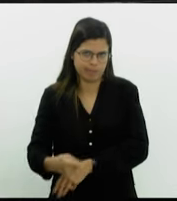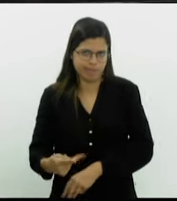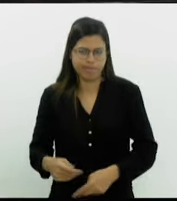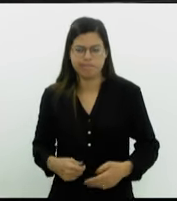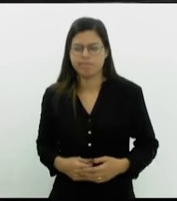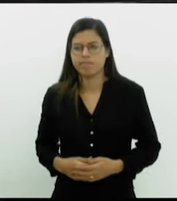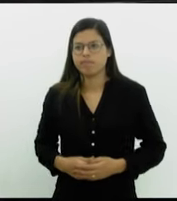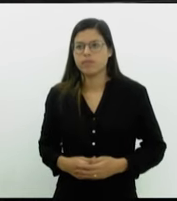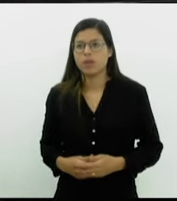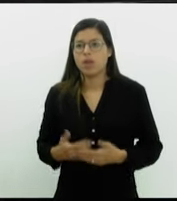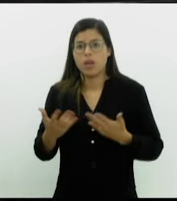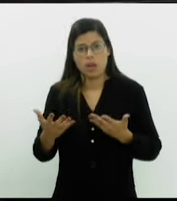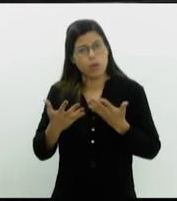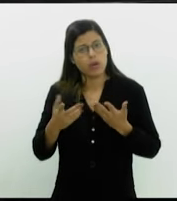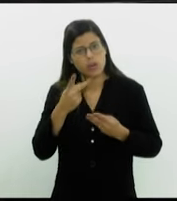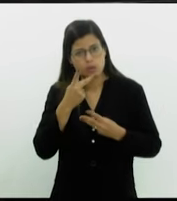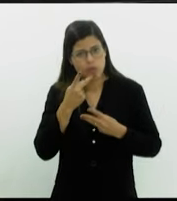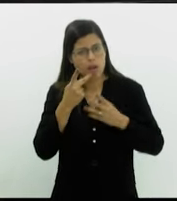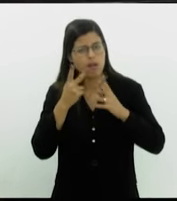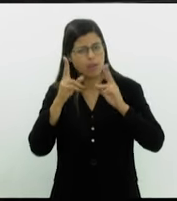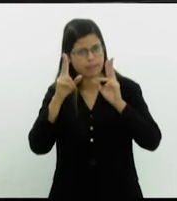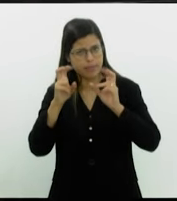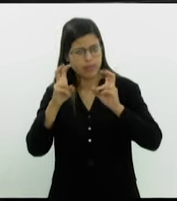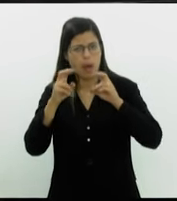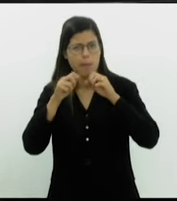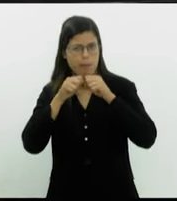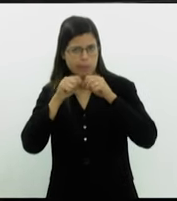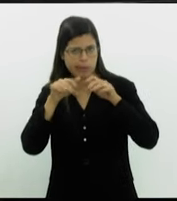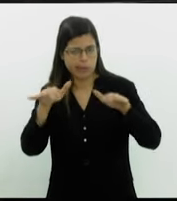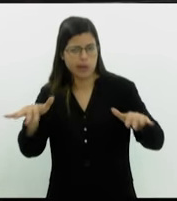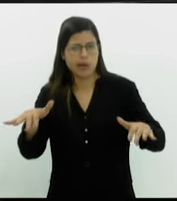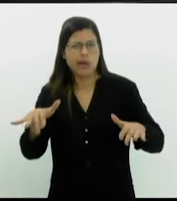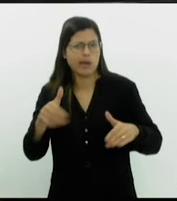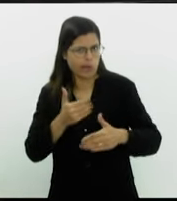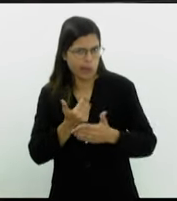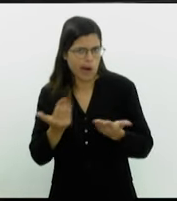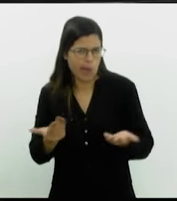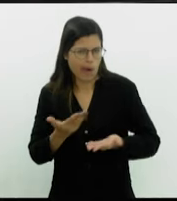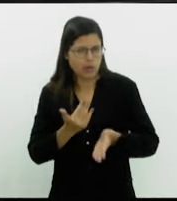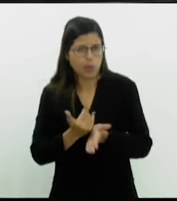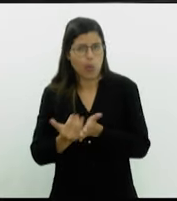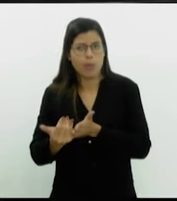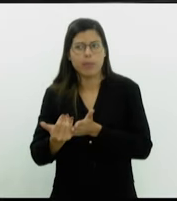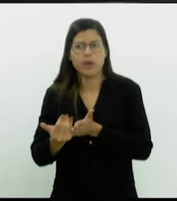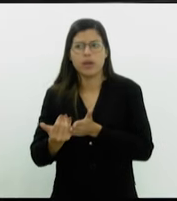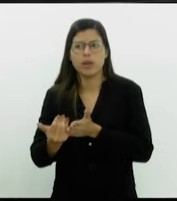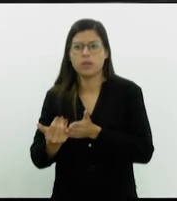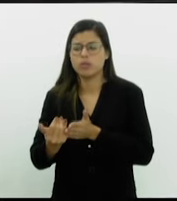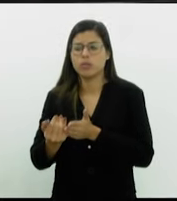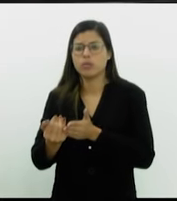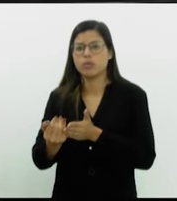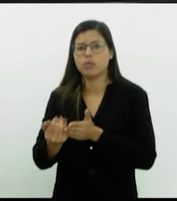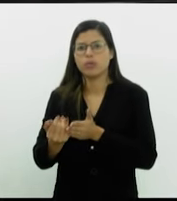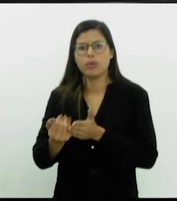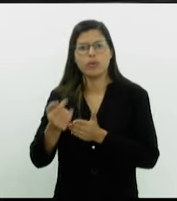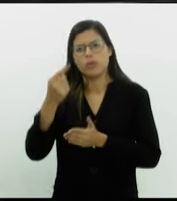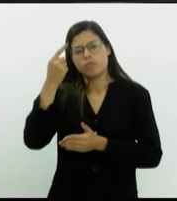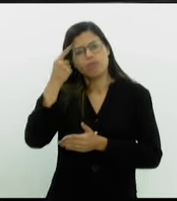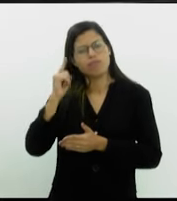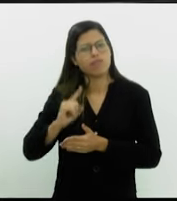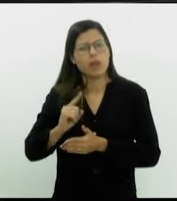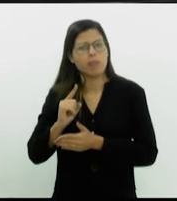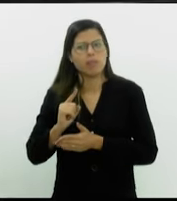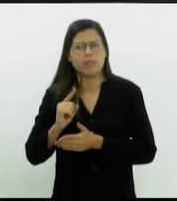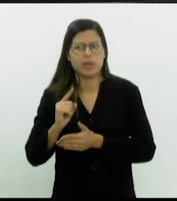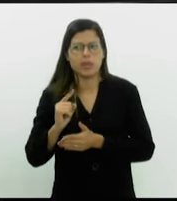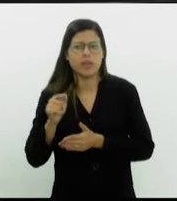Então, quis repercutir esse tema no expediente inicial, não sabia, não tenho bola de cristal